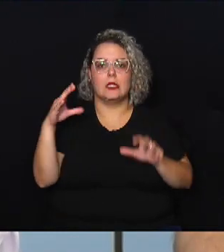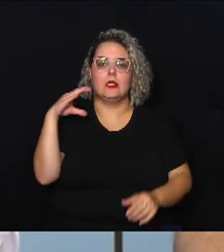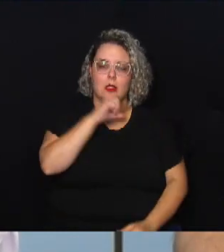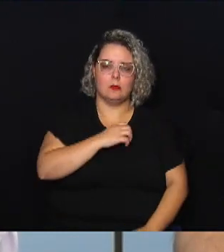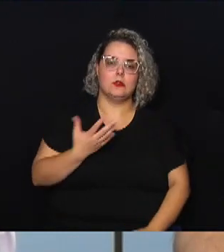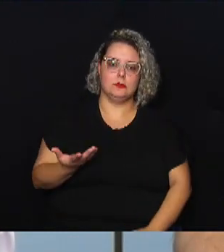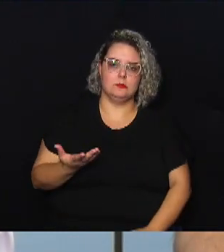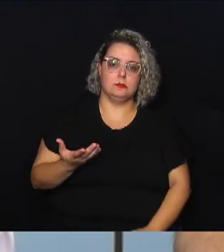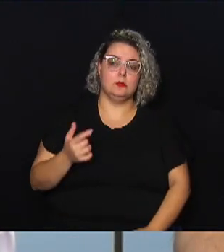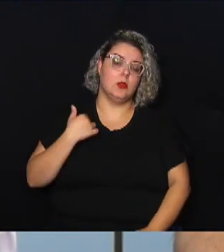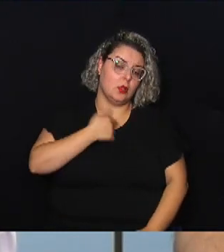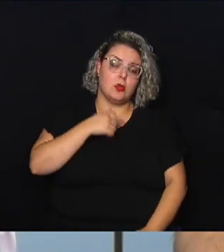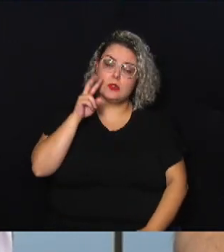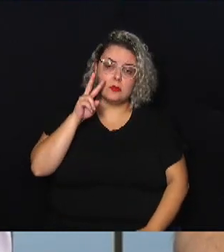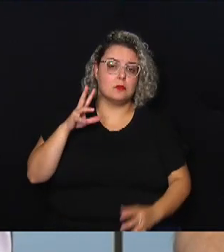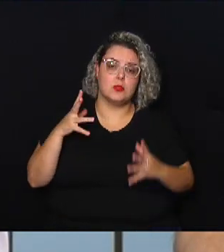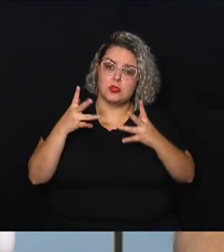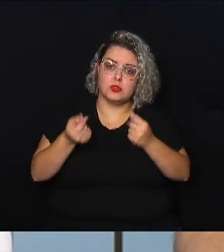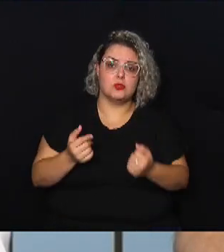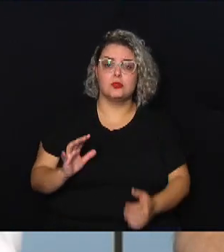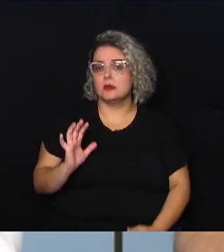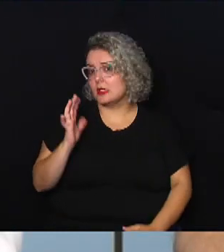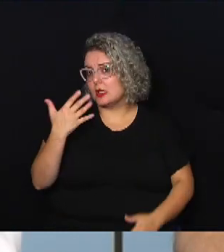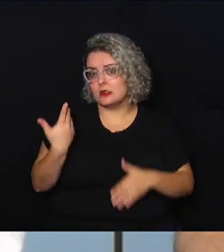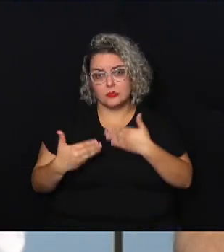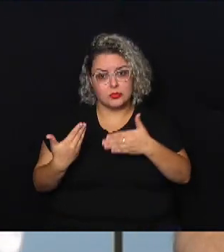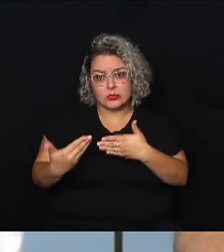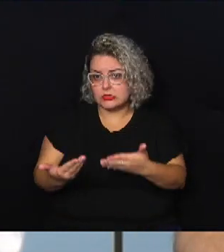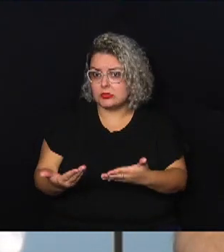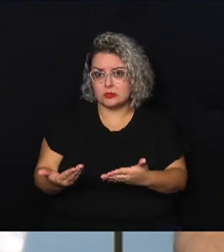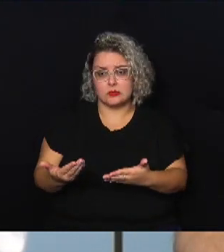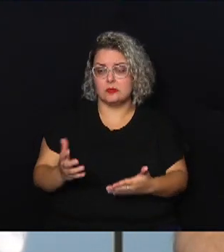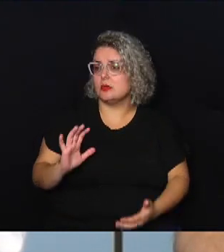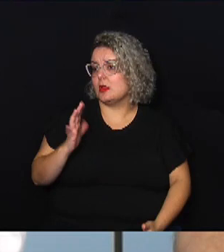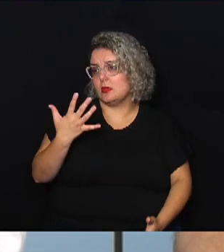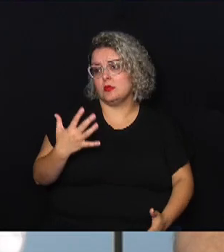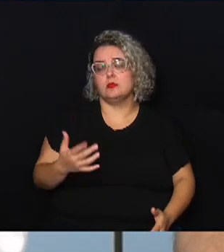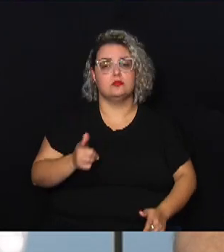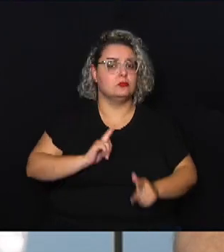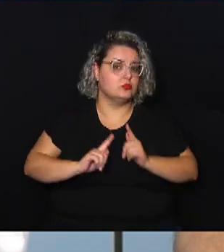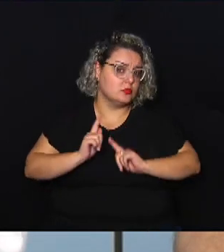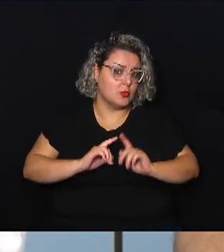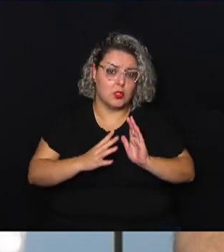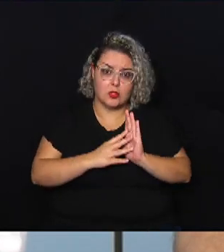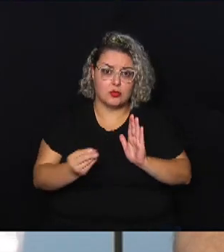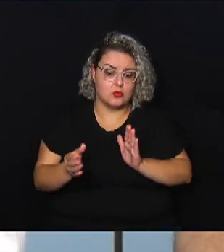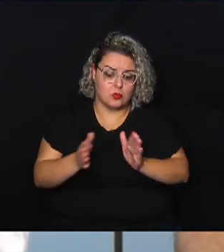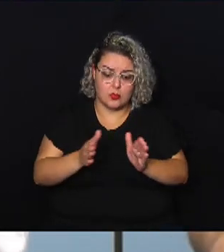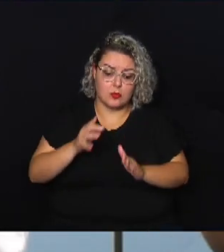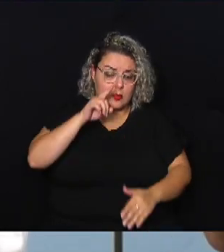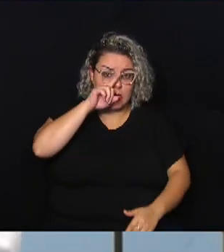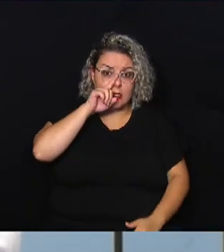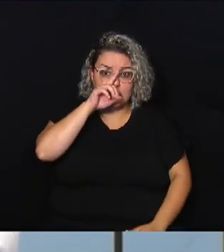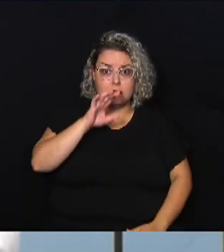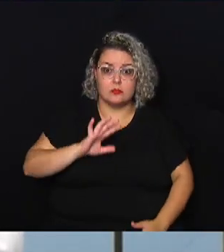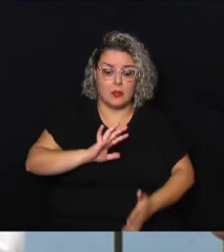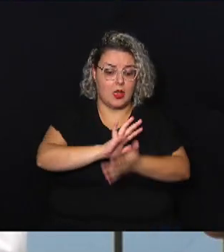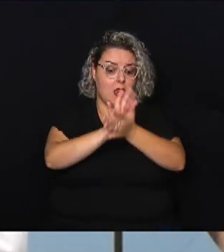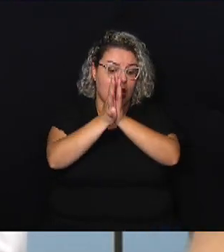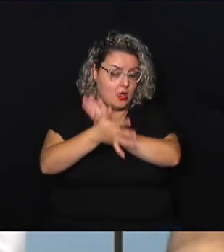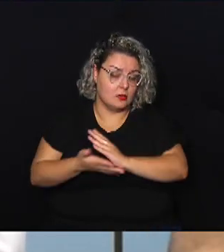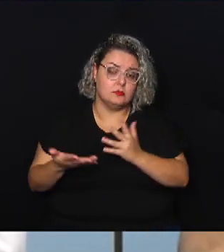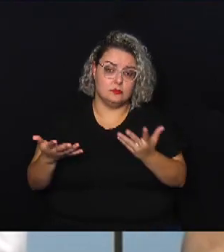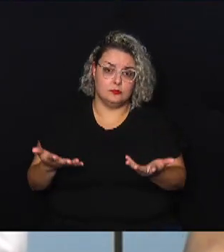a gente vê que tudo isso que vem acontecendo vem acontecendo em um modelo de gestão para uma situação de risco uma tragédia que